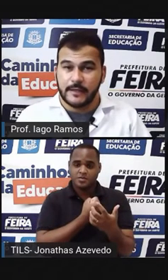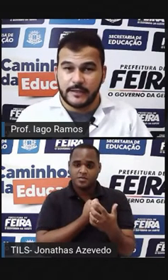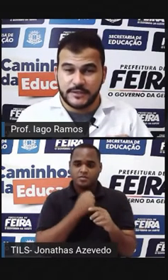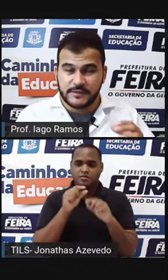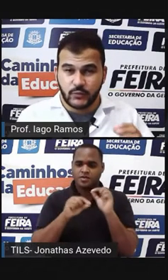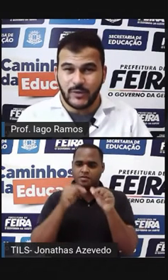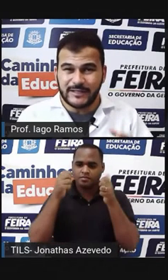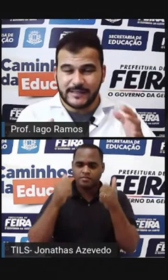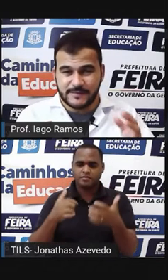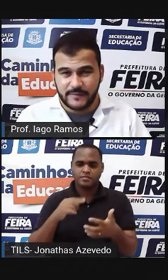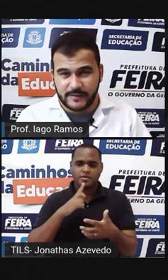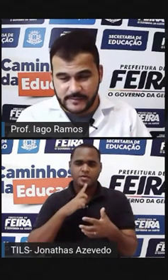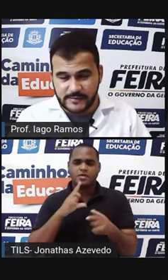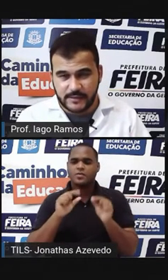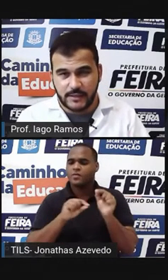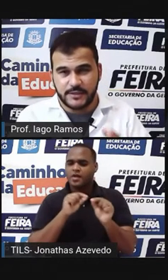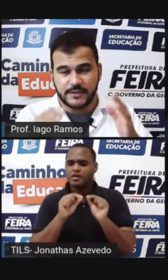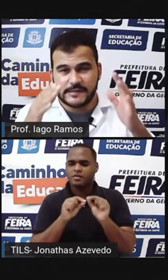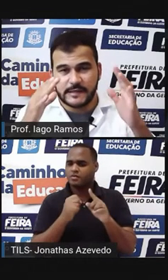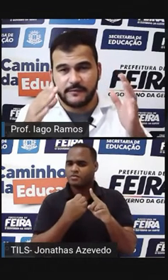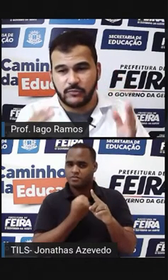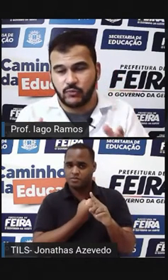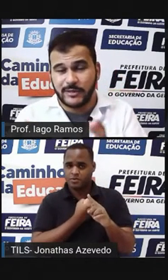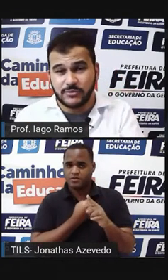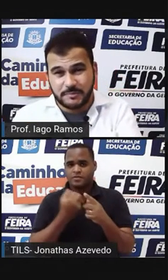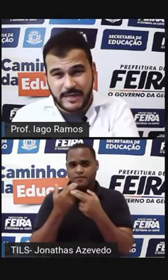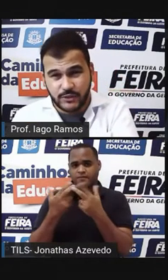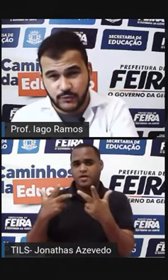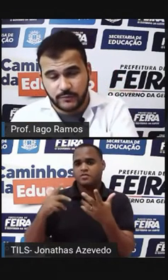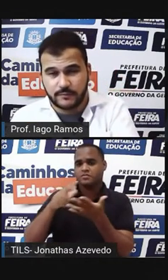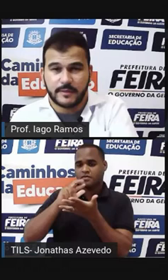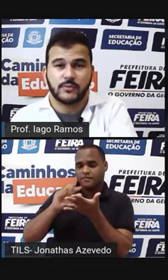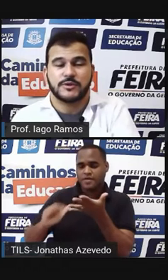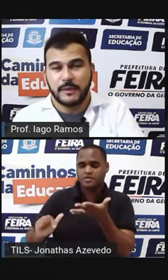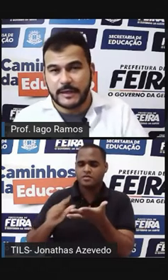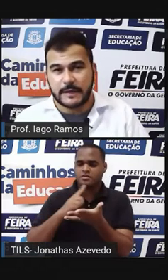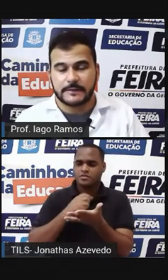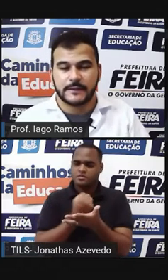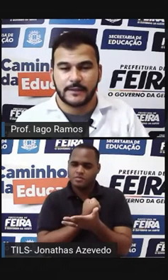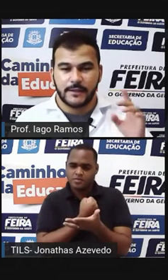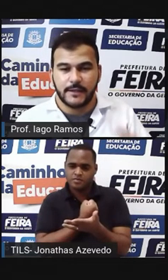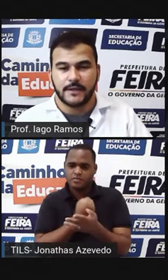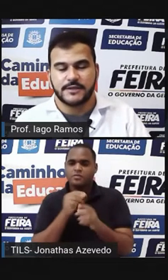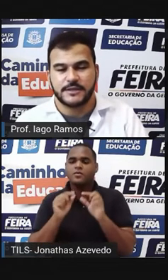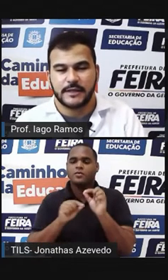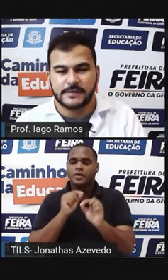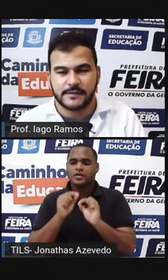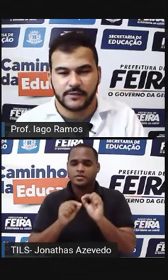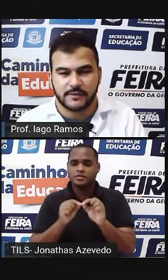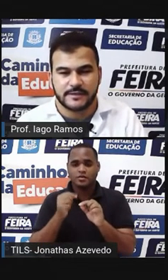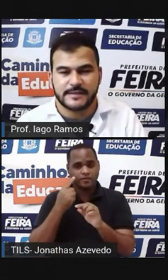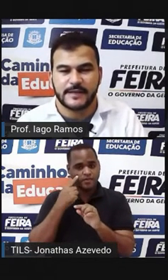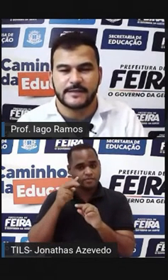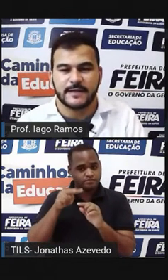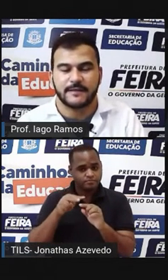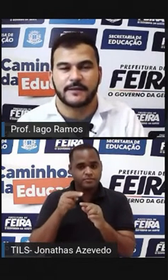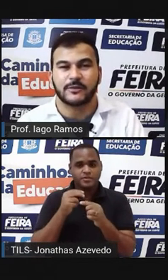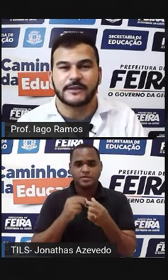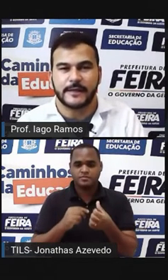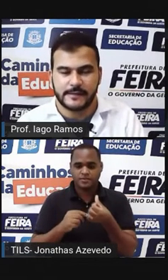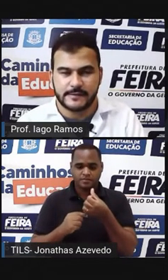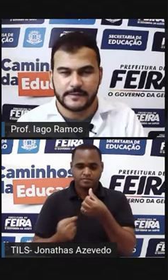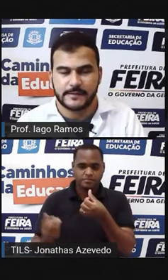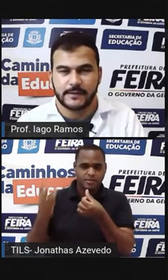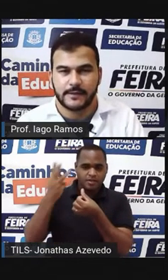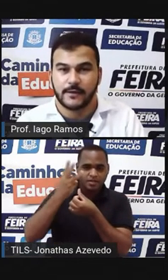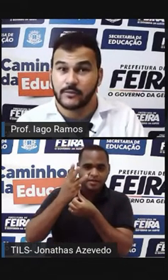Ele diz quantas vezes A gente escreve o número de baixo Pra multiplicar E aí a gente lê assim 6 elevado